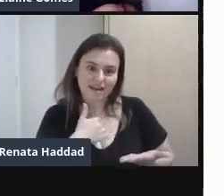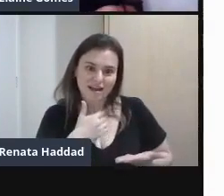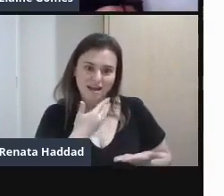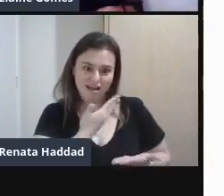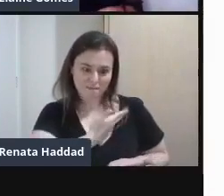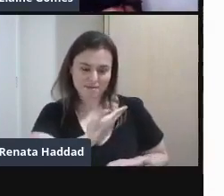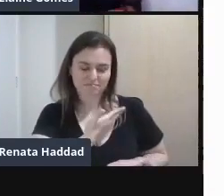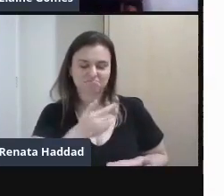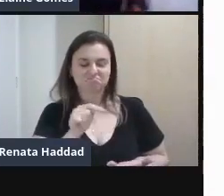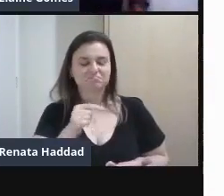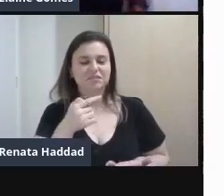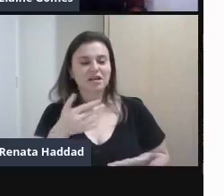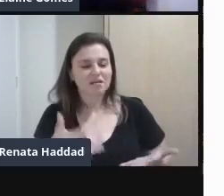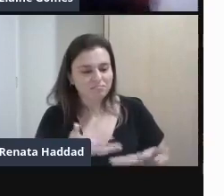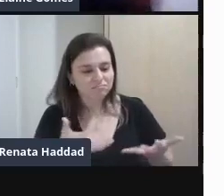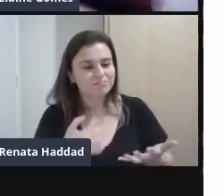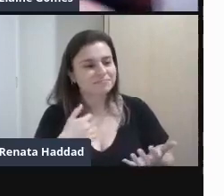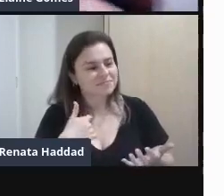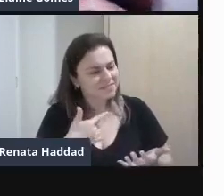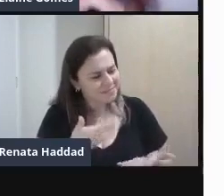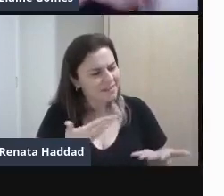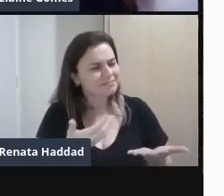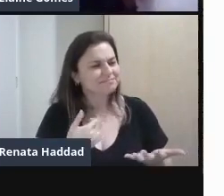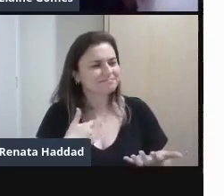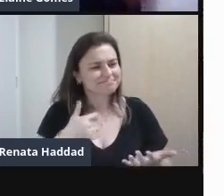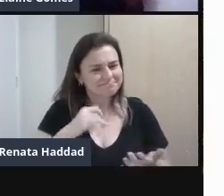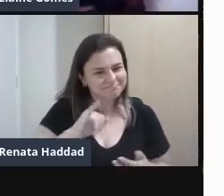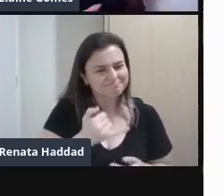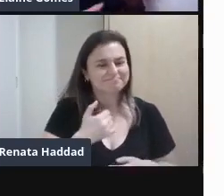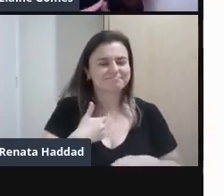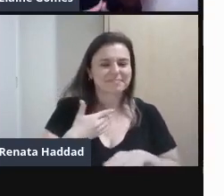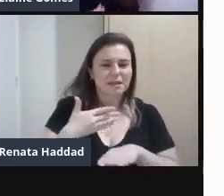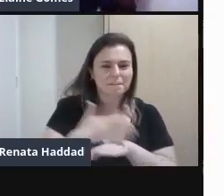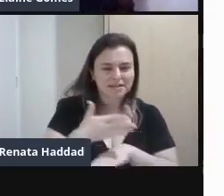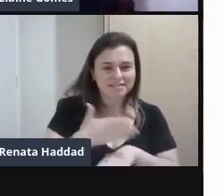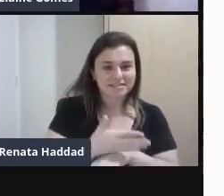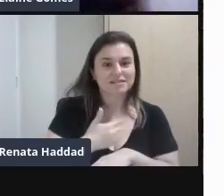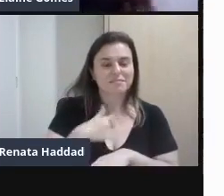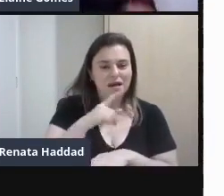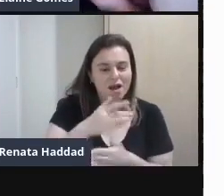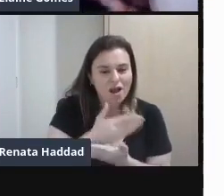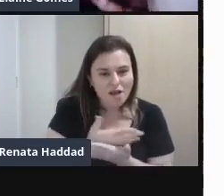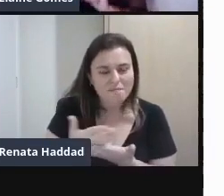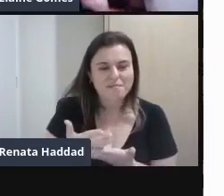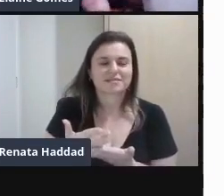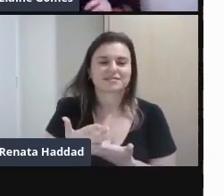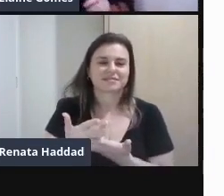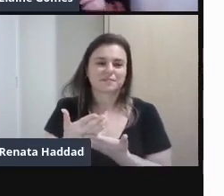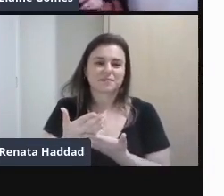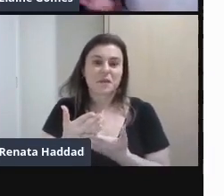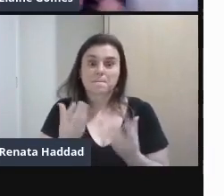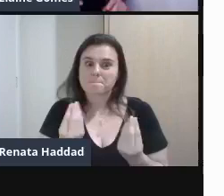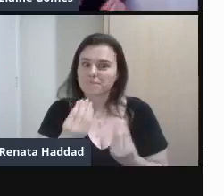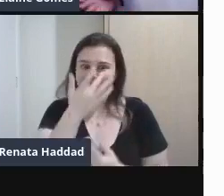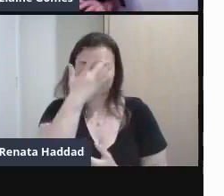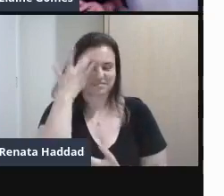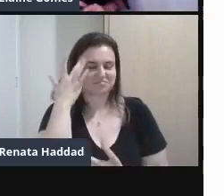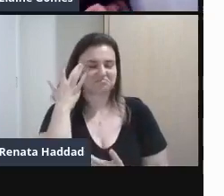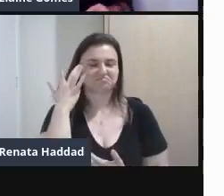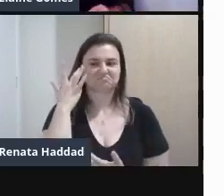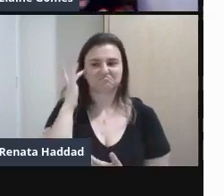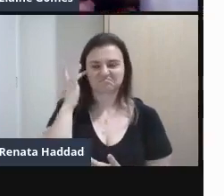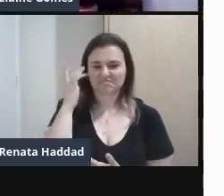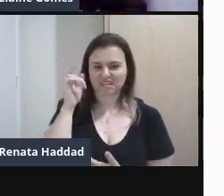A expor Na Semana de Arte Moderna Como uma grande Percursora Do movimento Muitas pessoas acham Que falam Ah, a